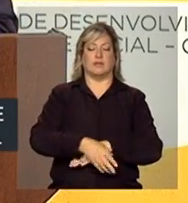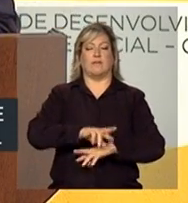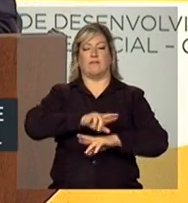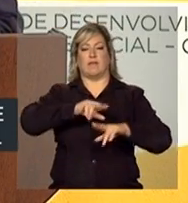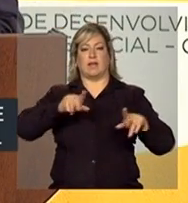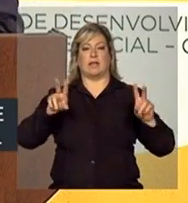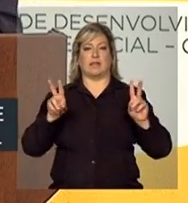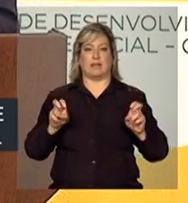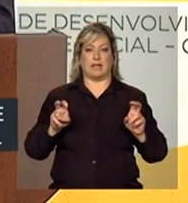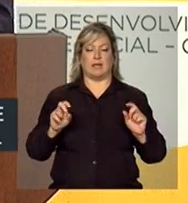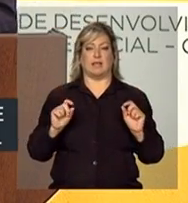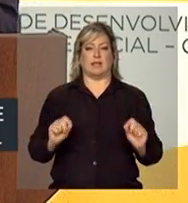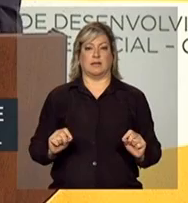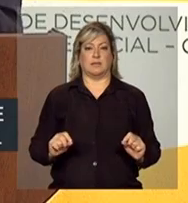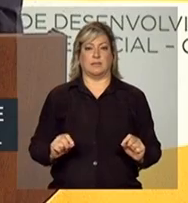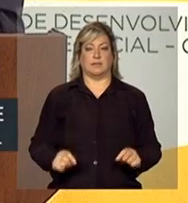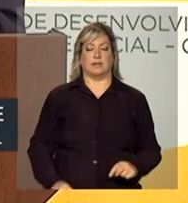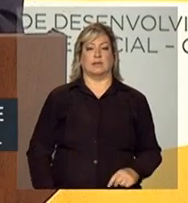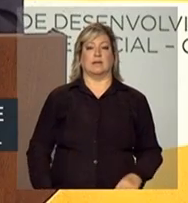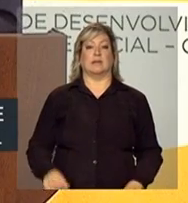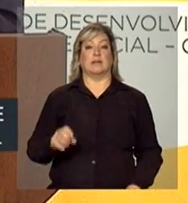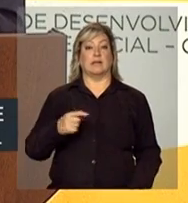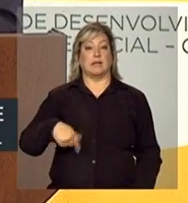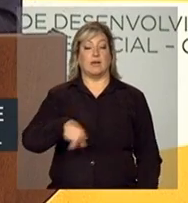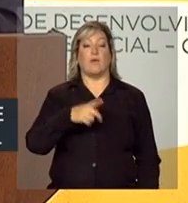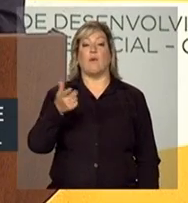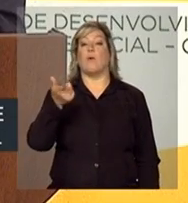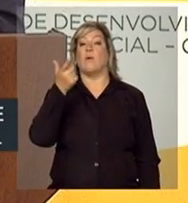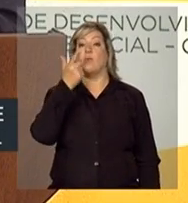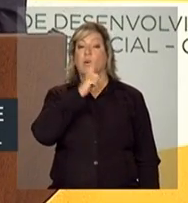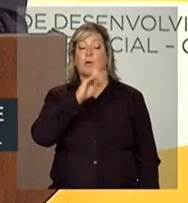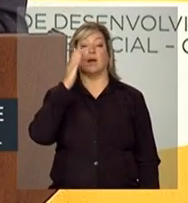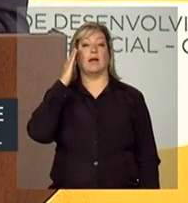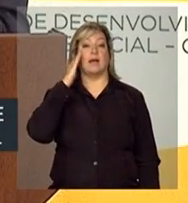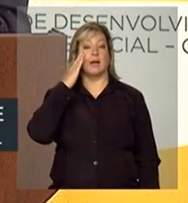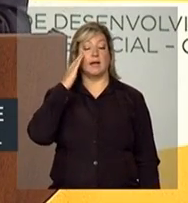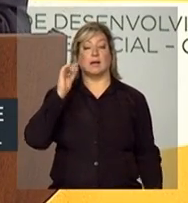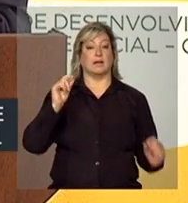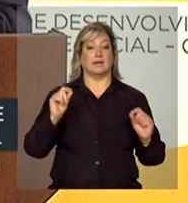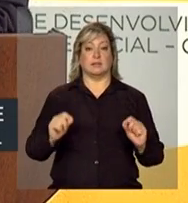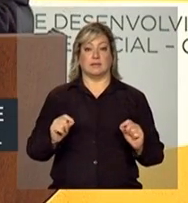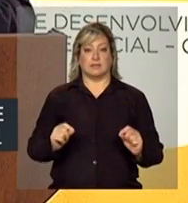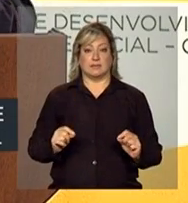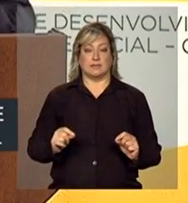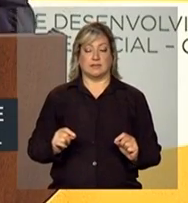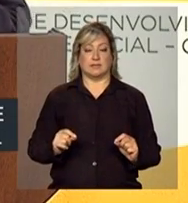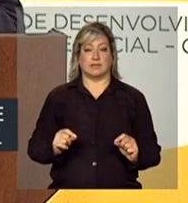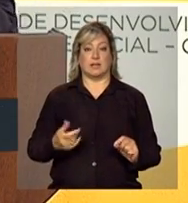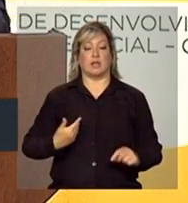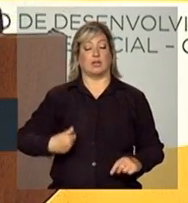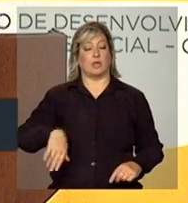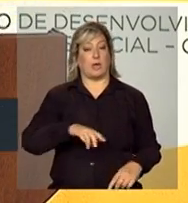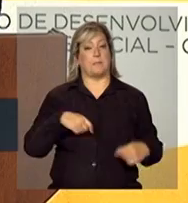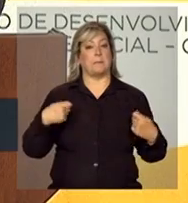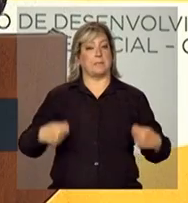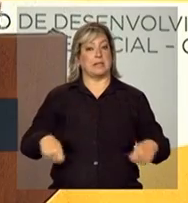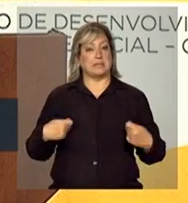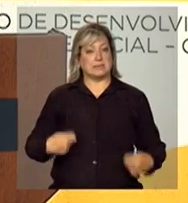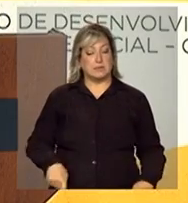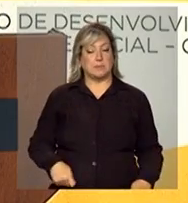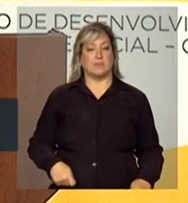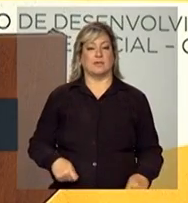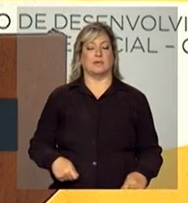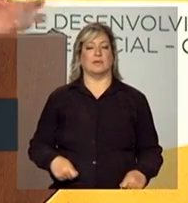temas, e se conseguiram entender que nós devemos combater as